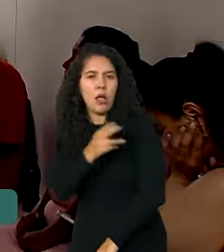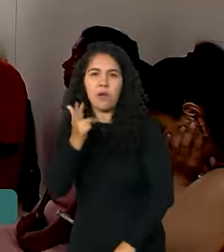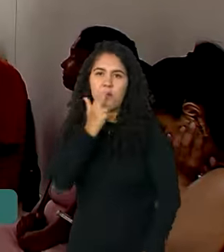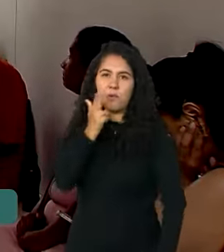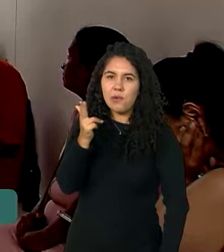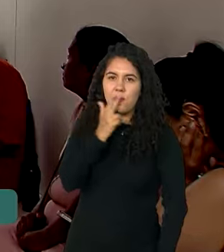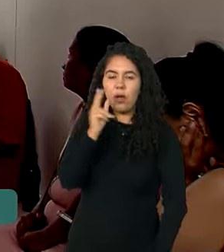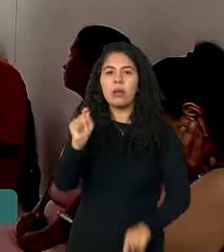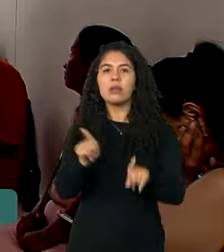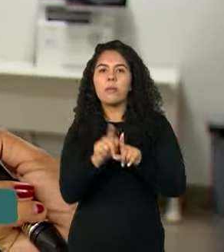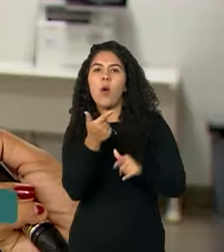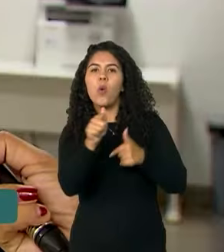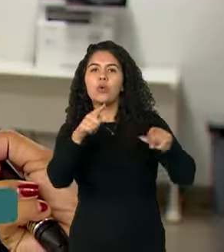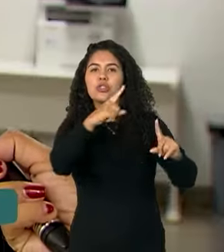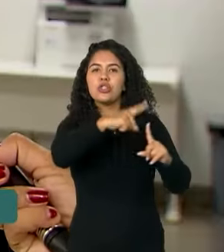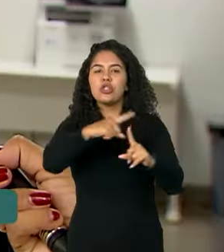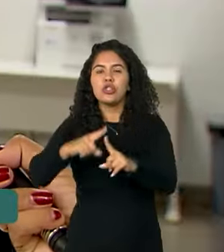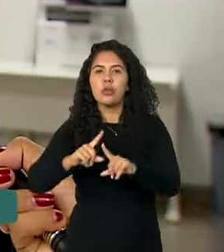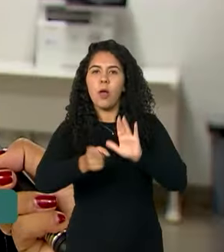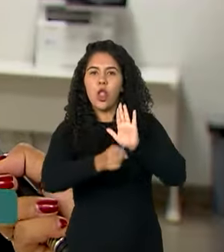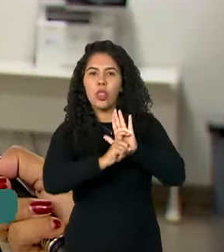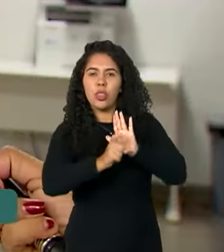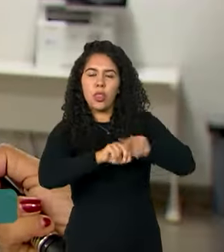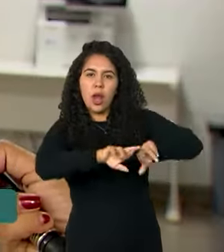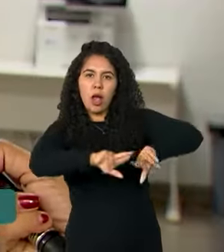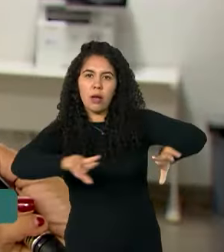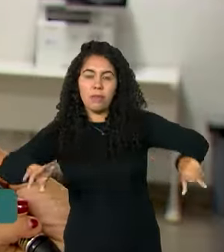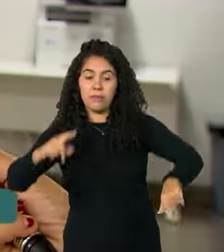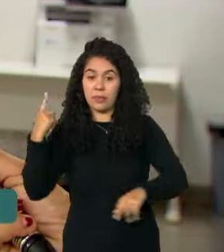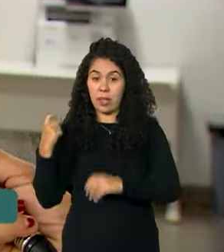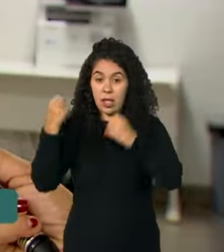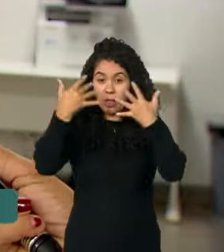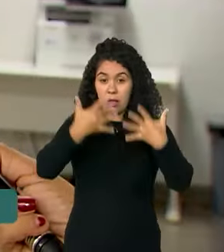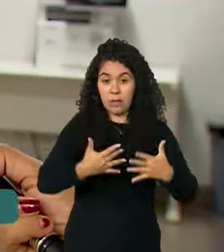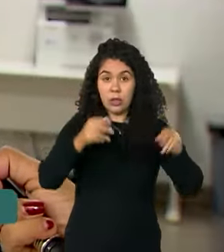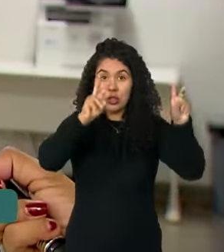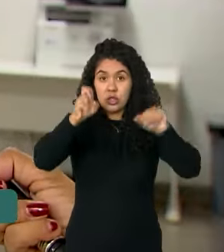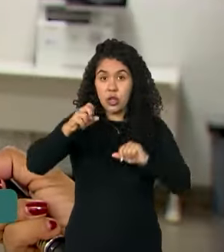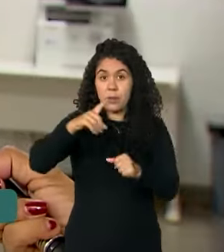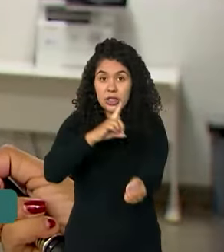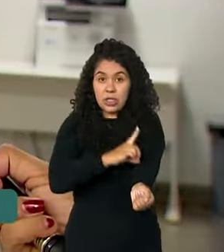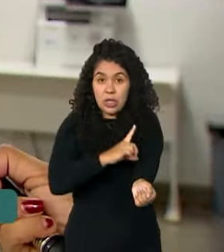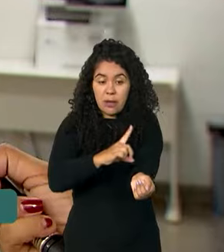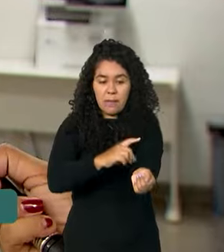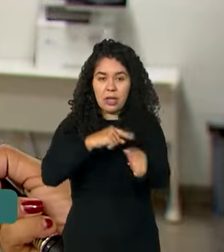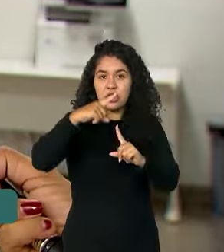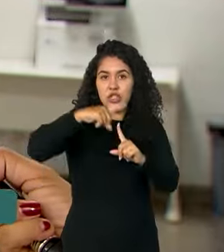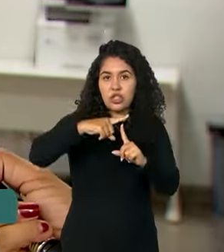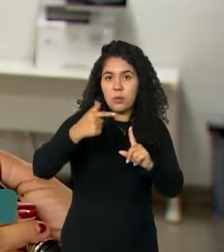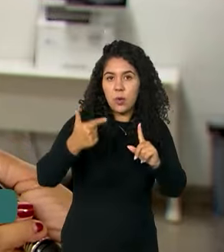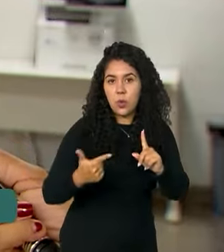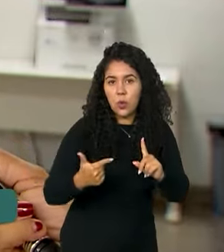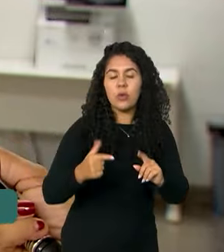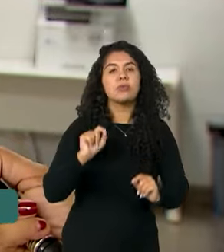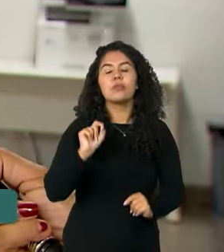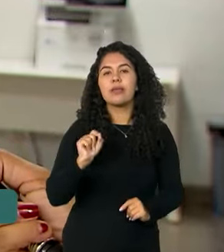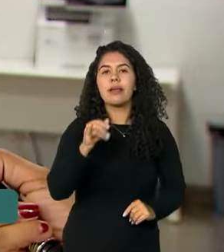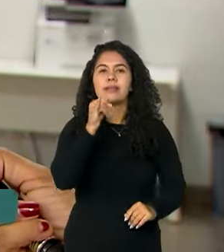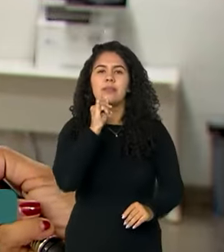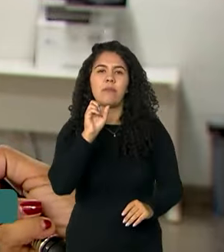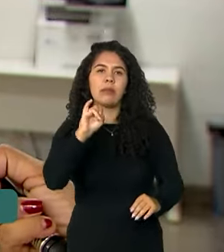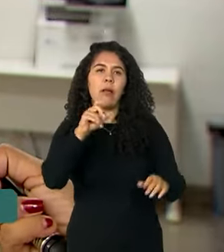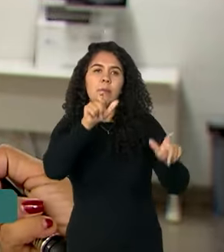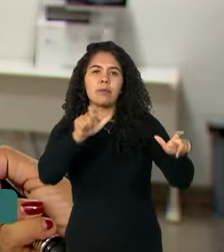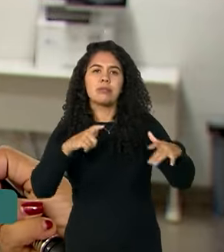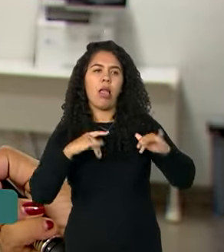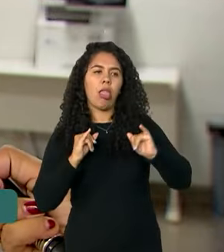e outras drogas. Quando pensamos no diabetes tipo 2, é uma condição que tem muita relação com sedentarismo,